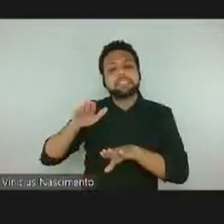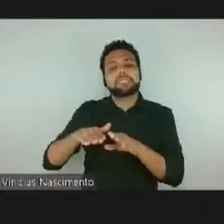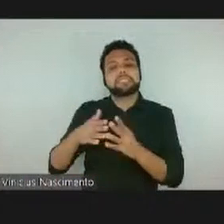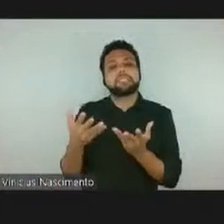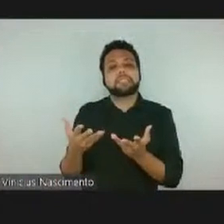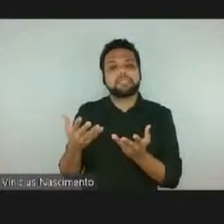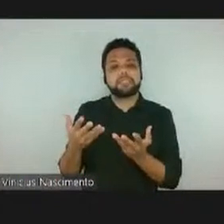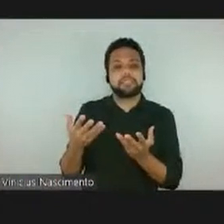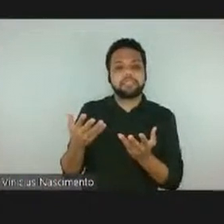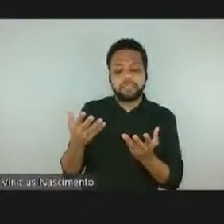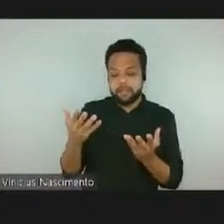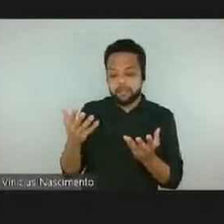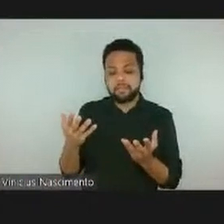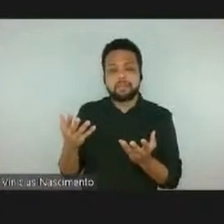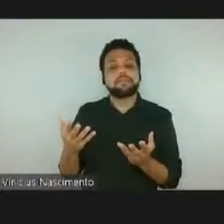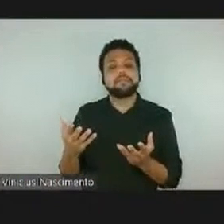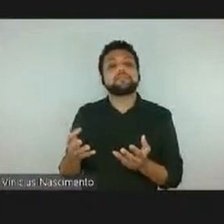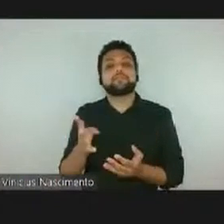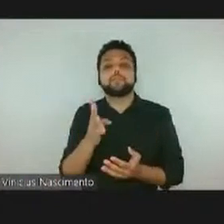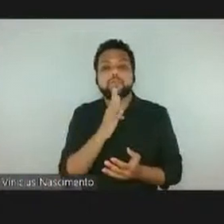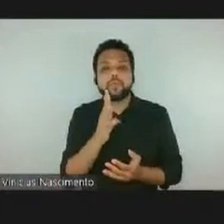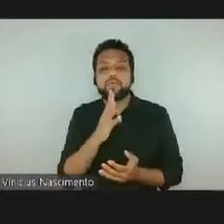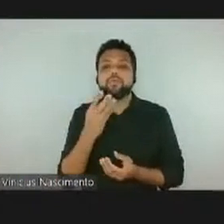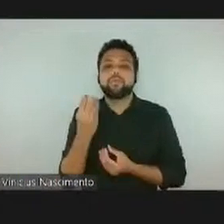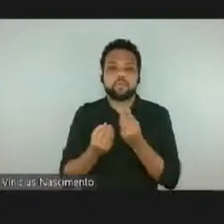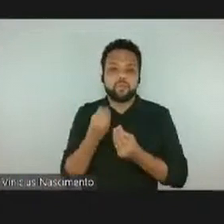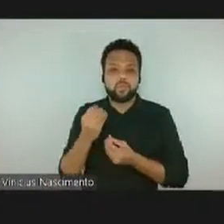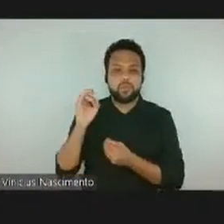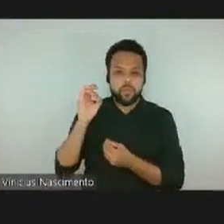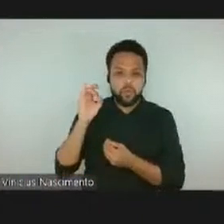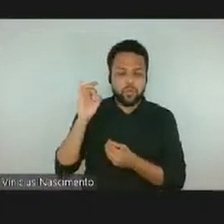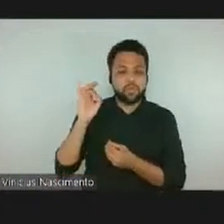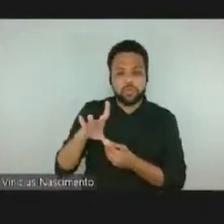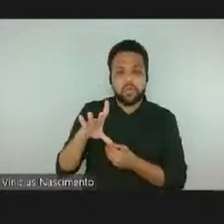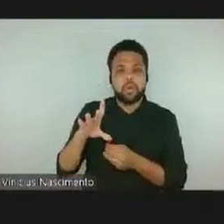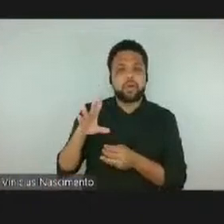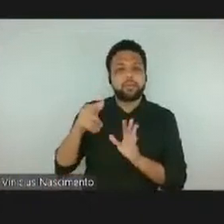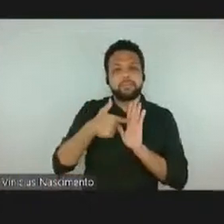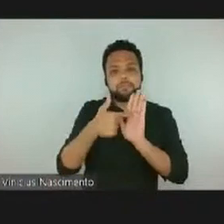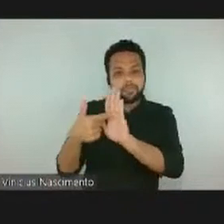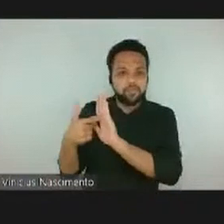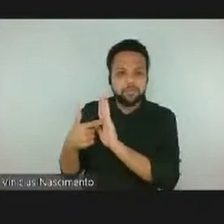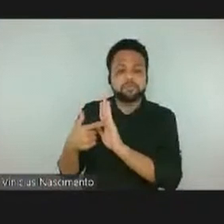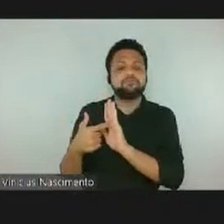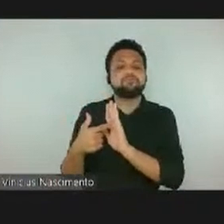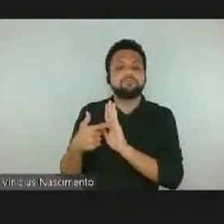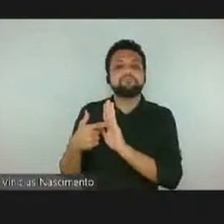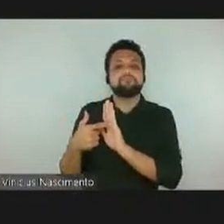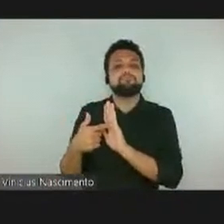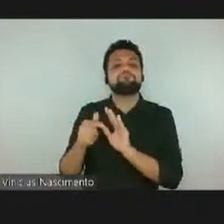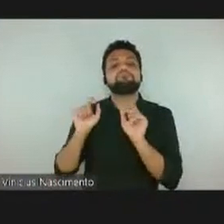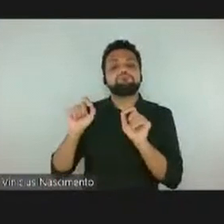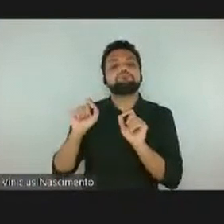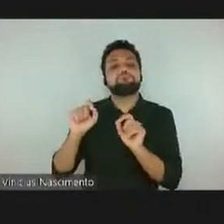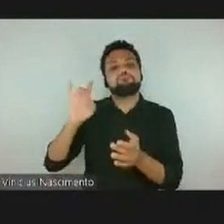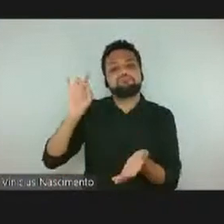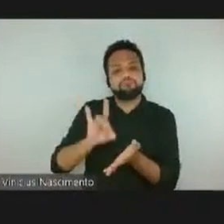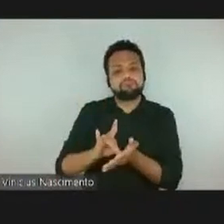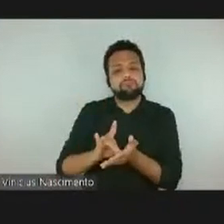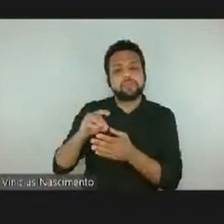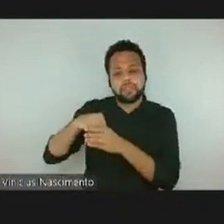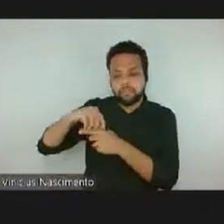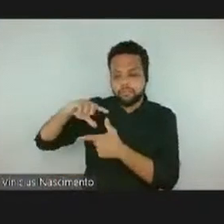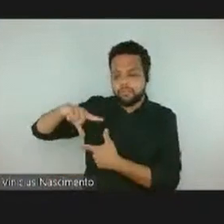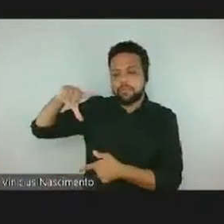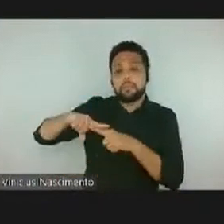o conhecimento para além do que está na exposição, para além do que está inclusive no folder, mas ele é uma